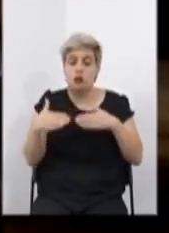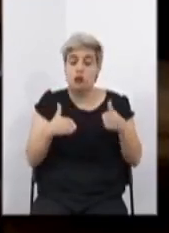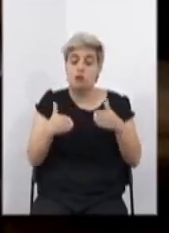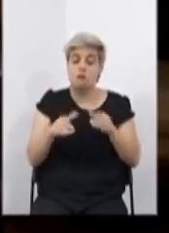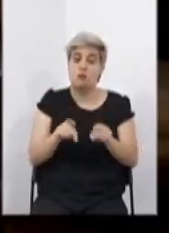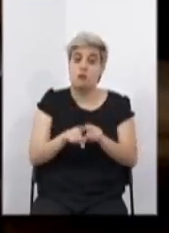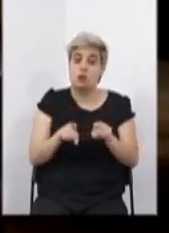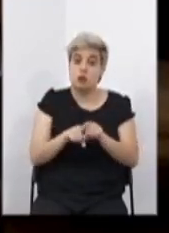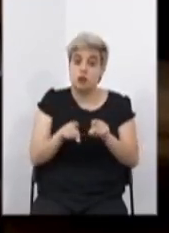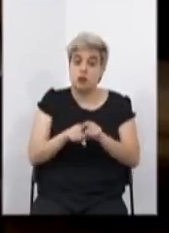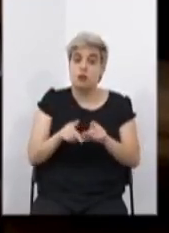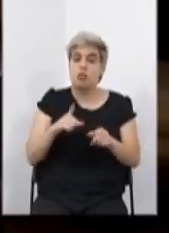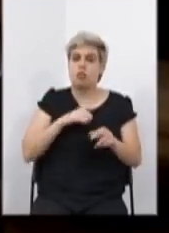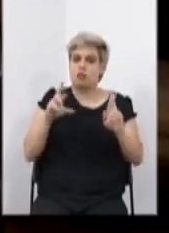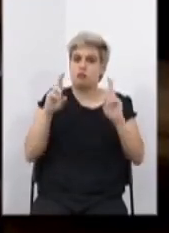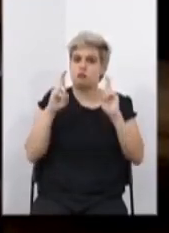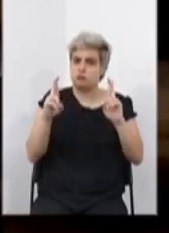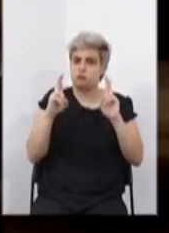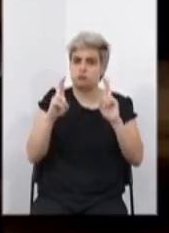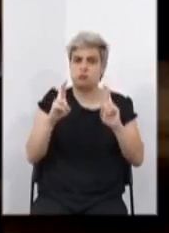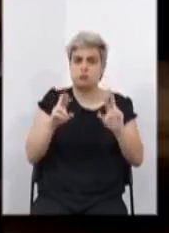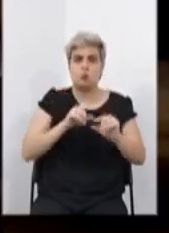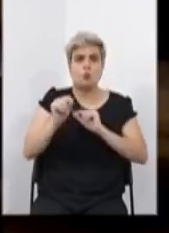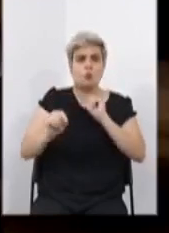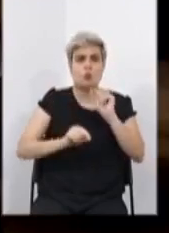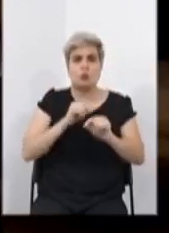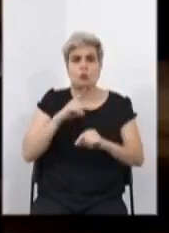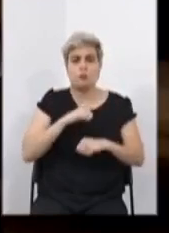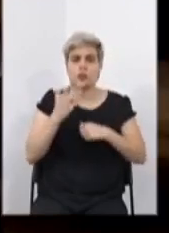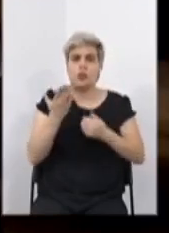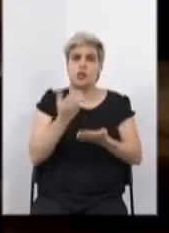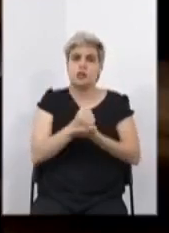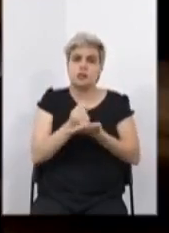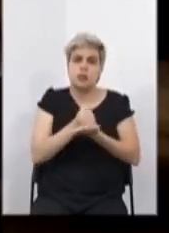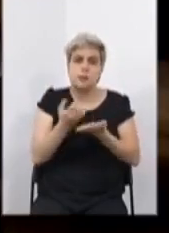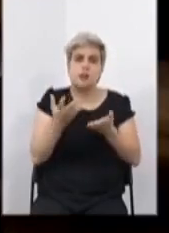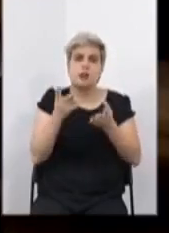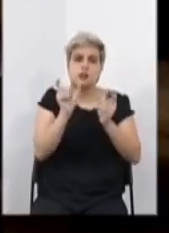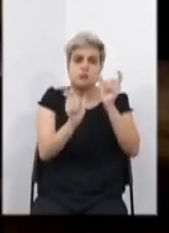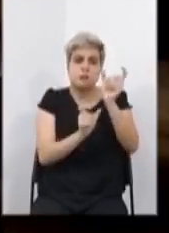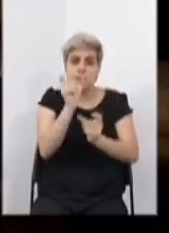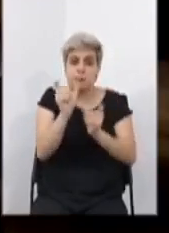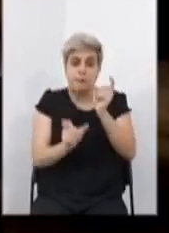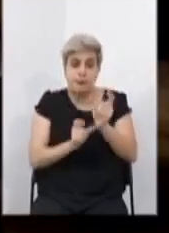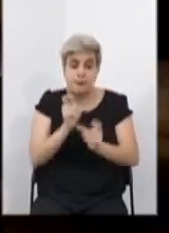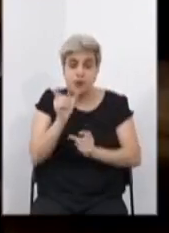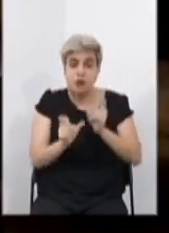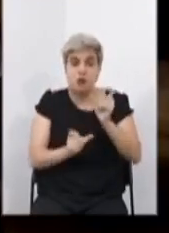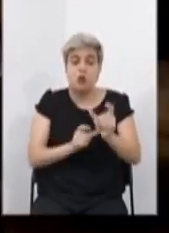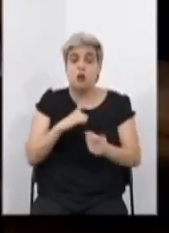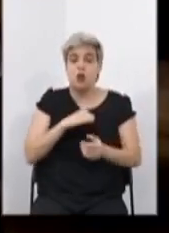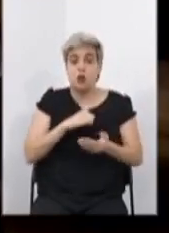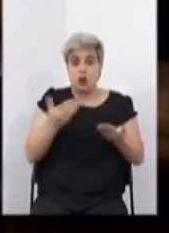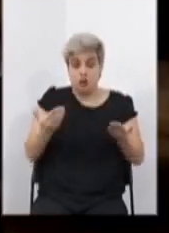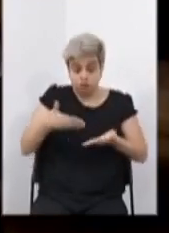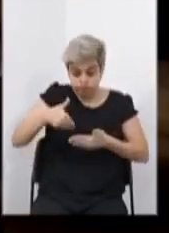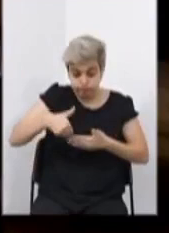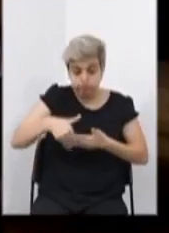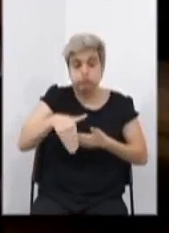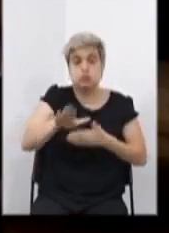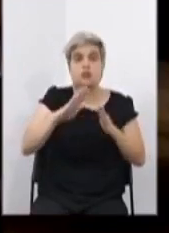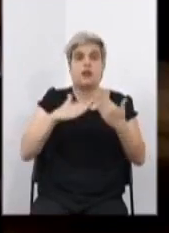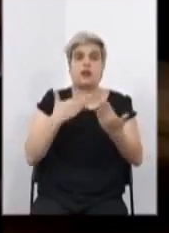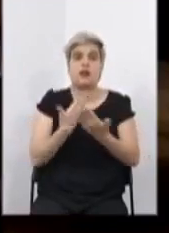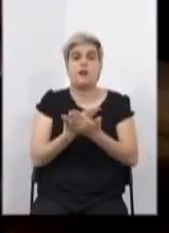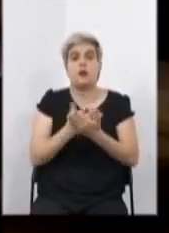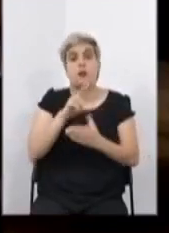recupera uma responsabilidade que é de tratar as pessoas que vão ter, a partir de agora, a criação da escola